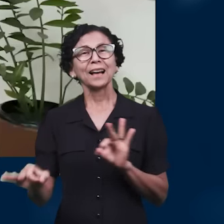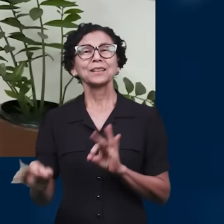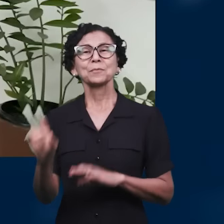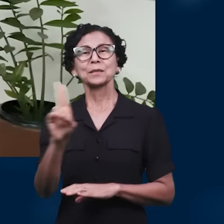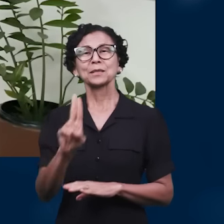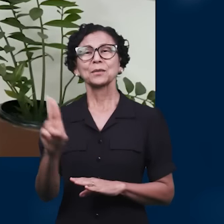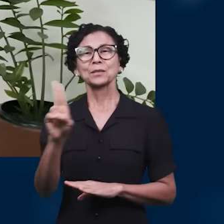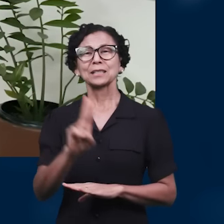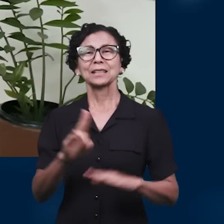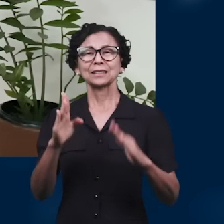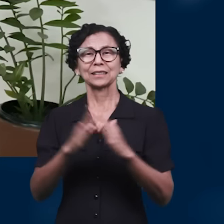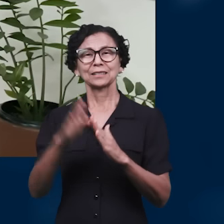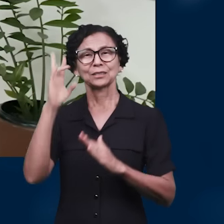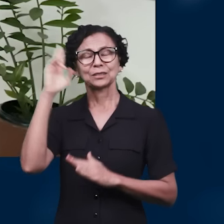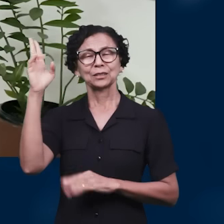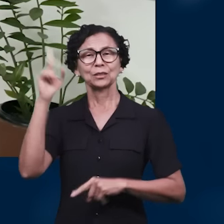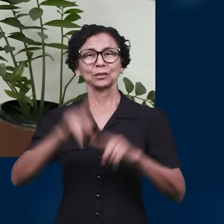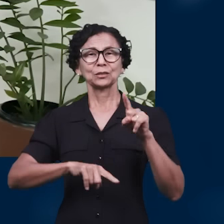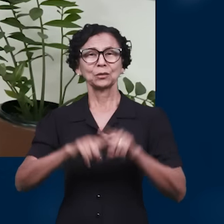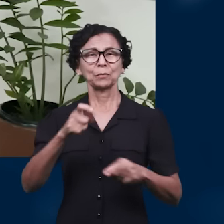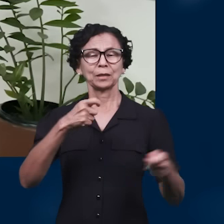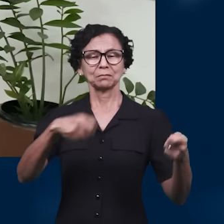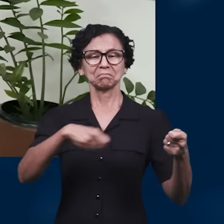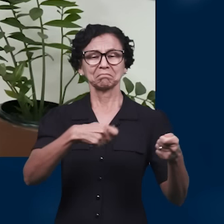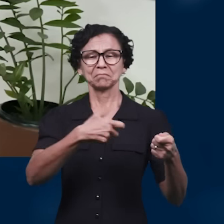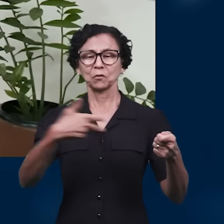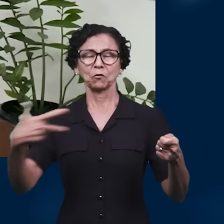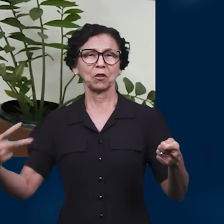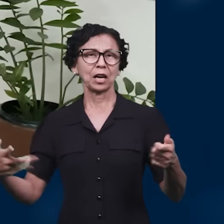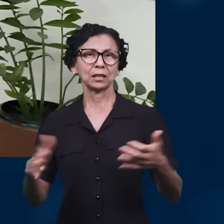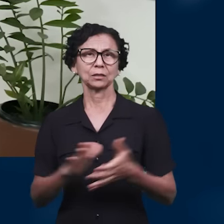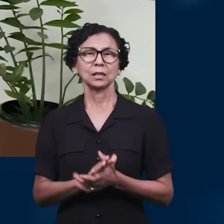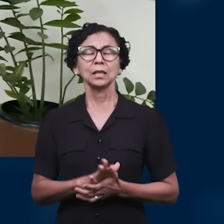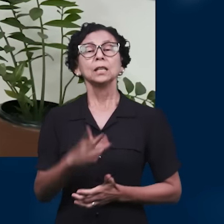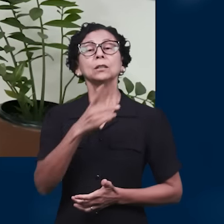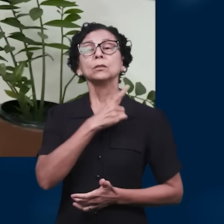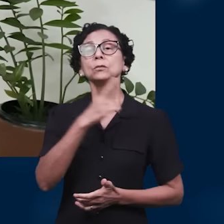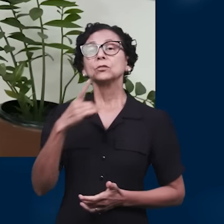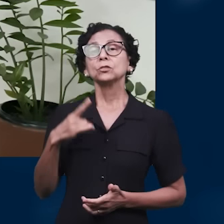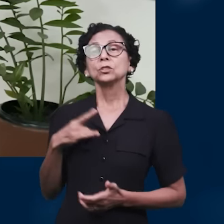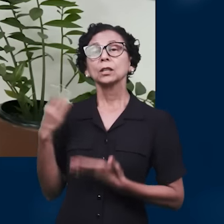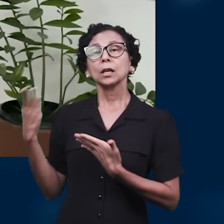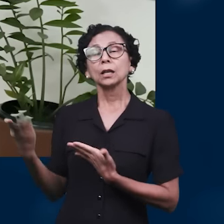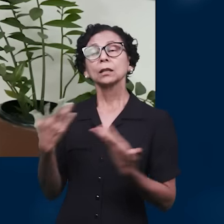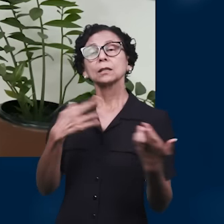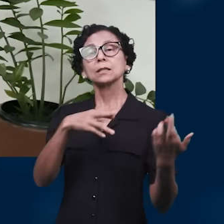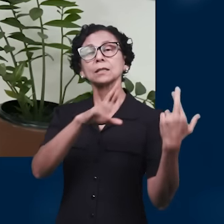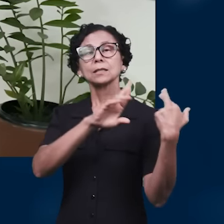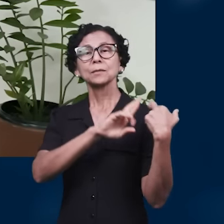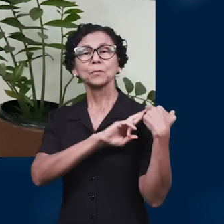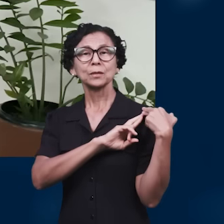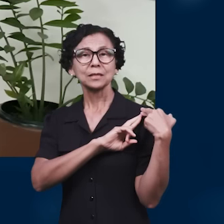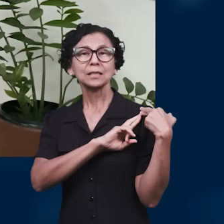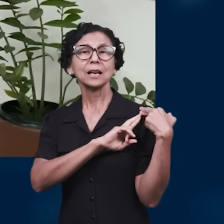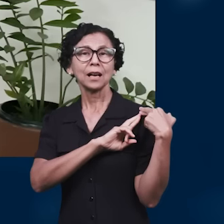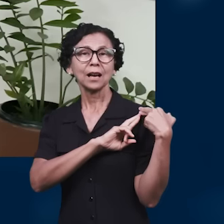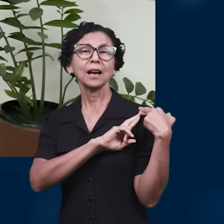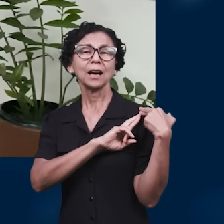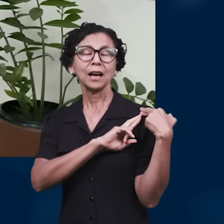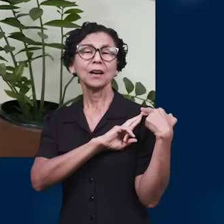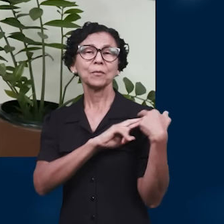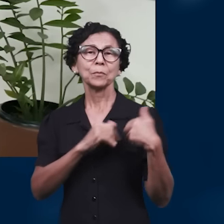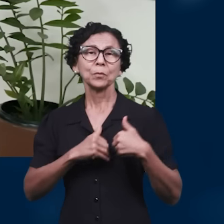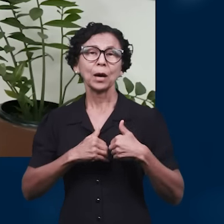instrumentistas na Casa do Senhor, como nos conta o diácono Gilson Júnior, responsável técnico pela